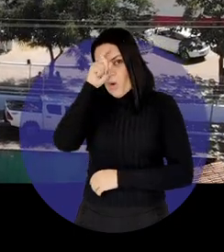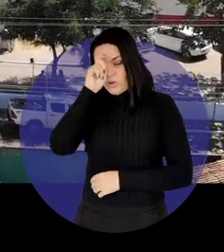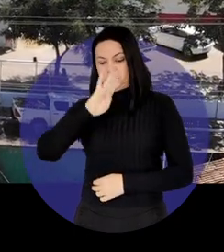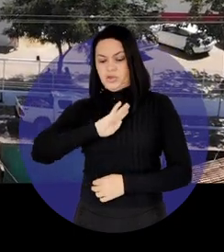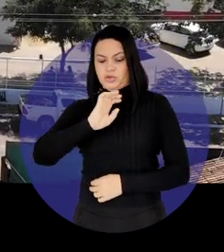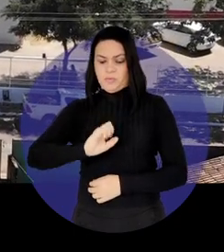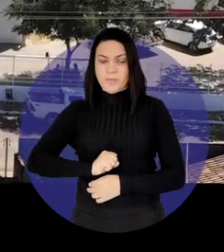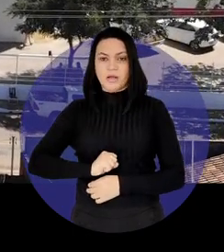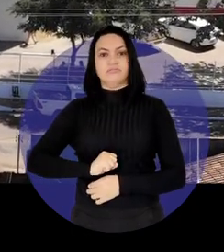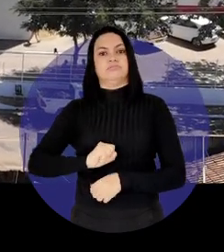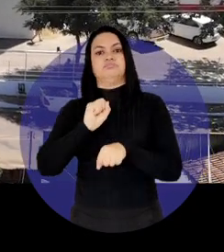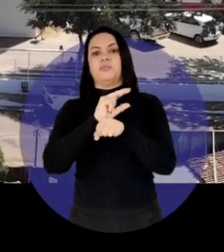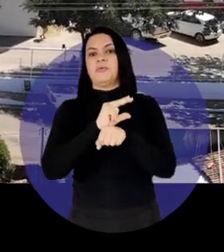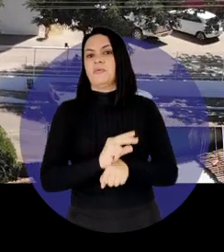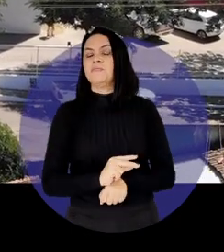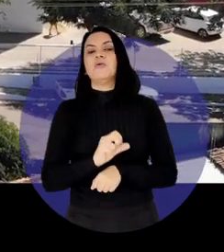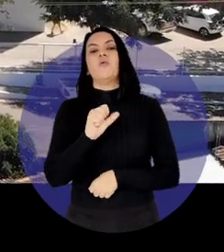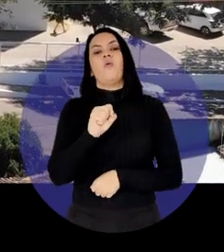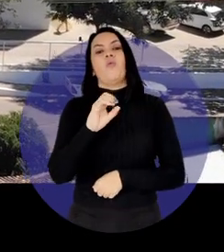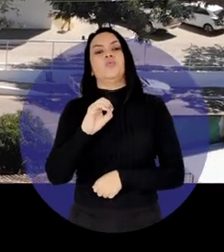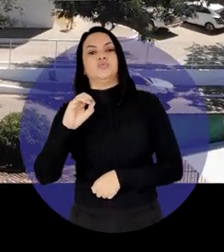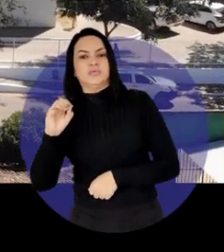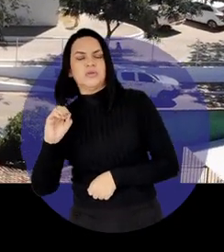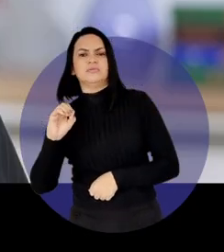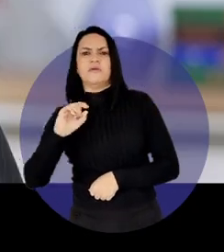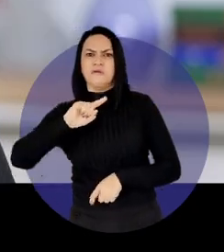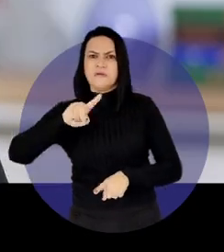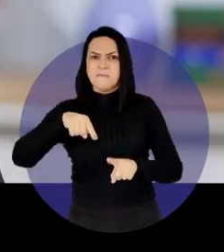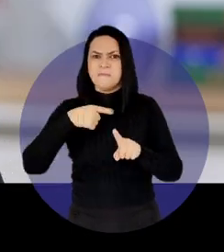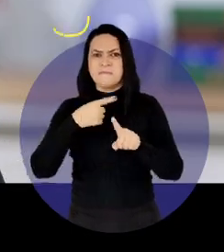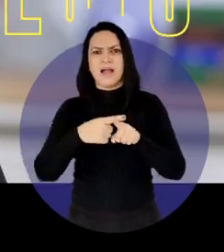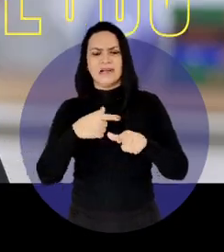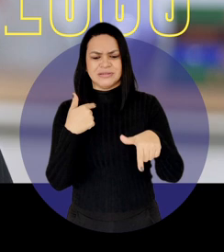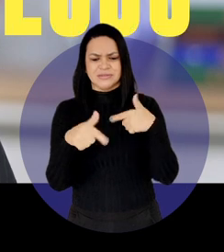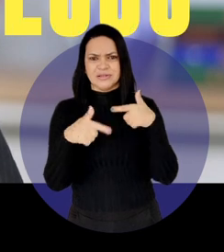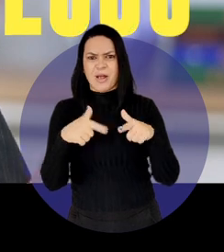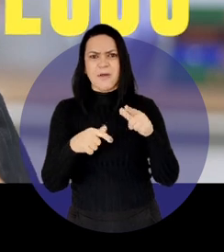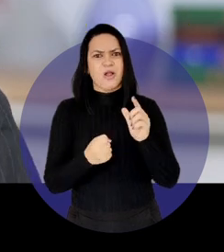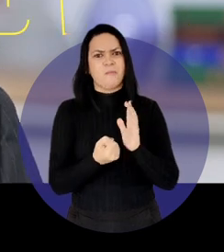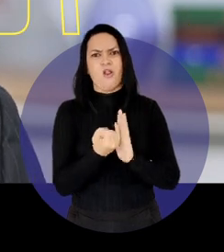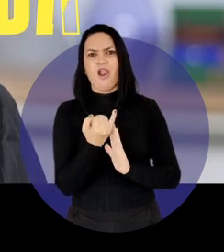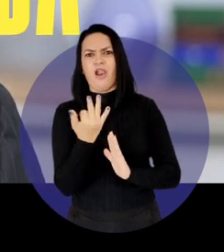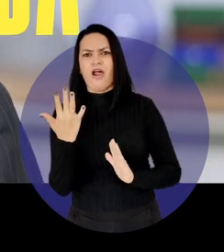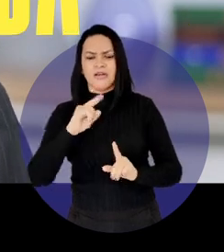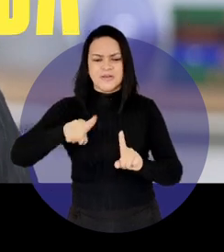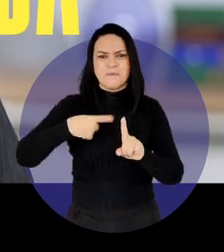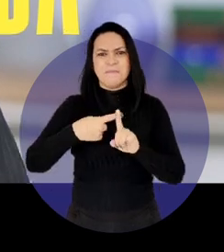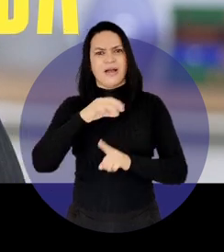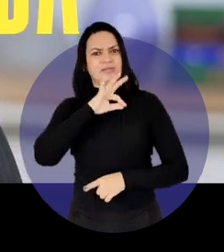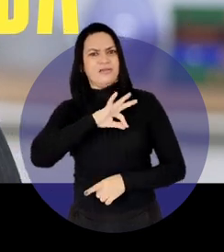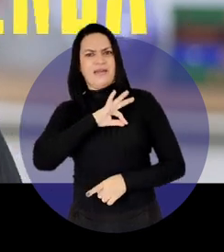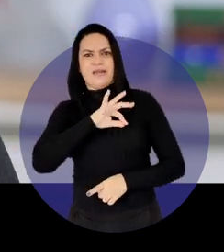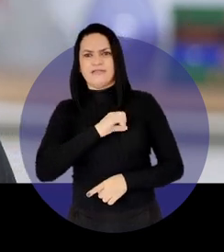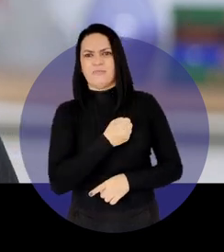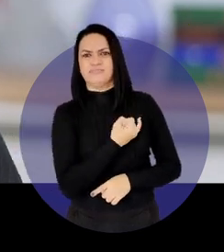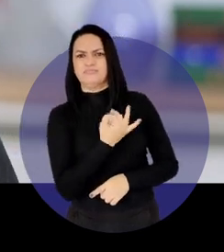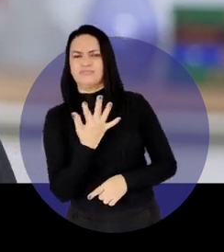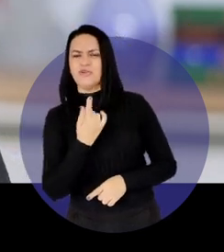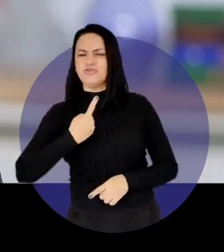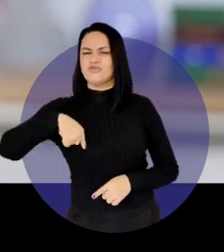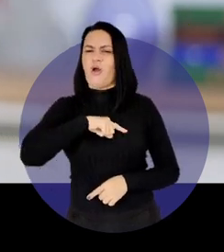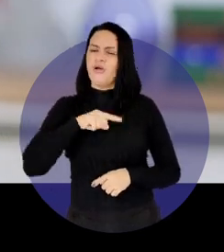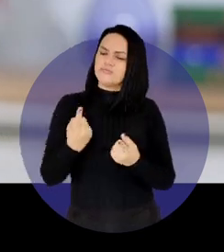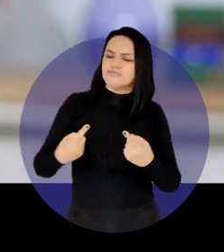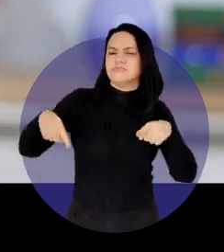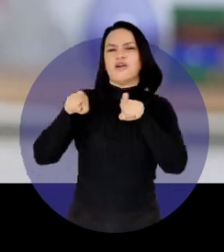de Balsa, são cerca de 800 trabalhadores. E para gerar mais empregos e mais renda, nós também fomos grandes